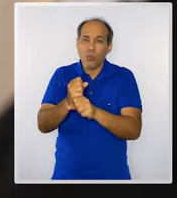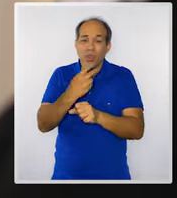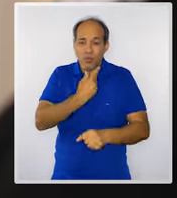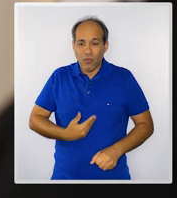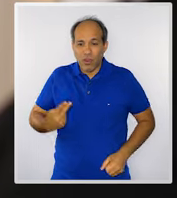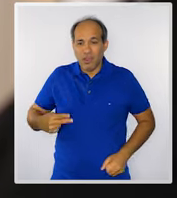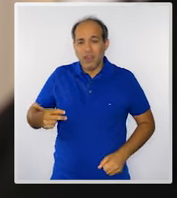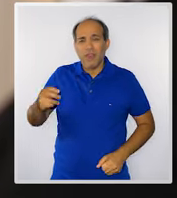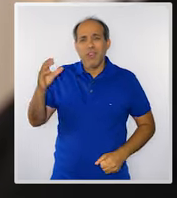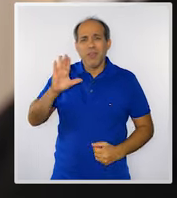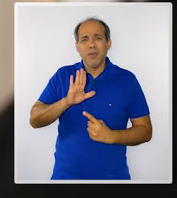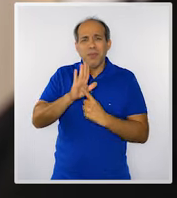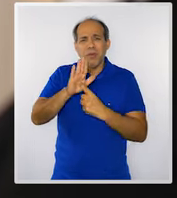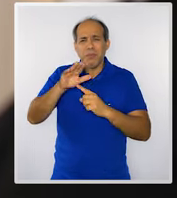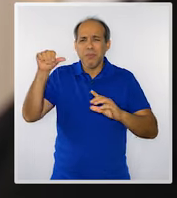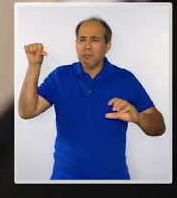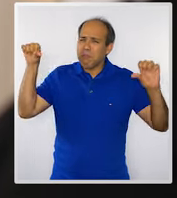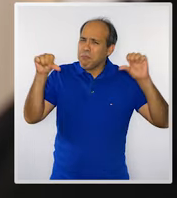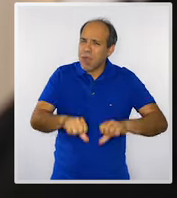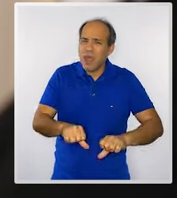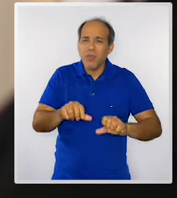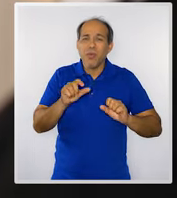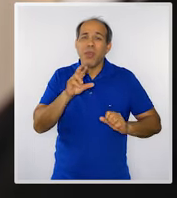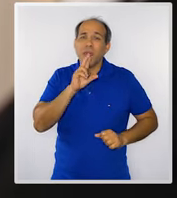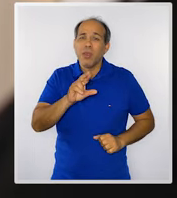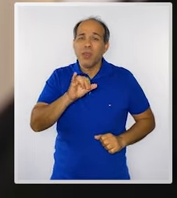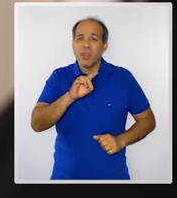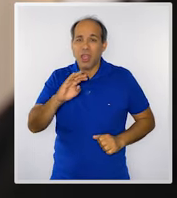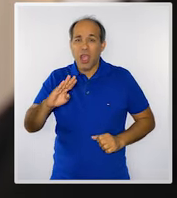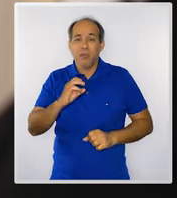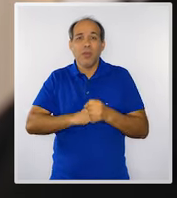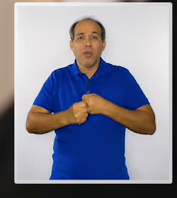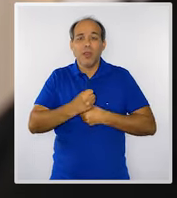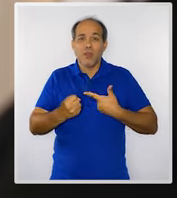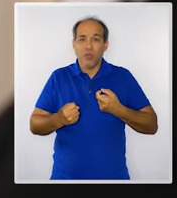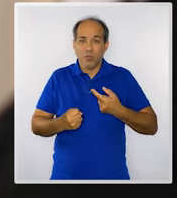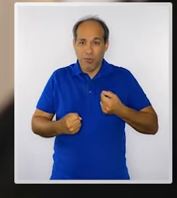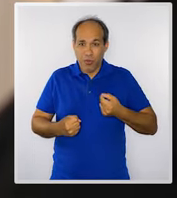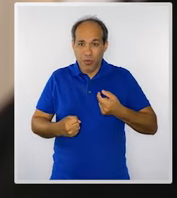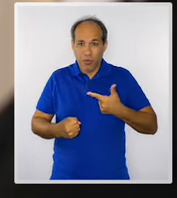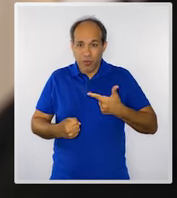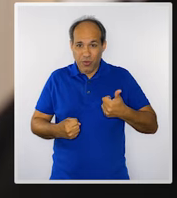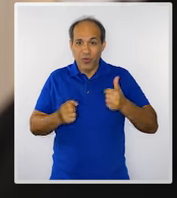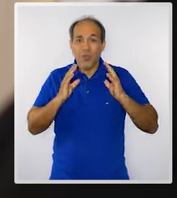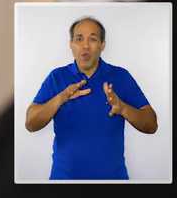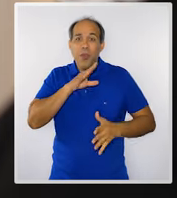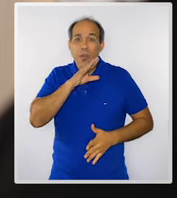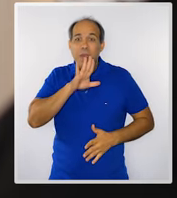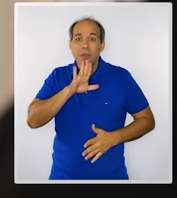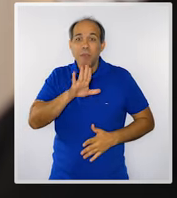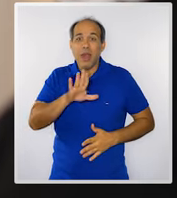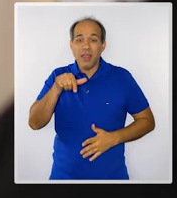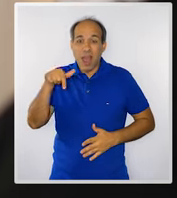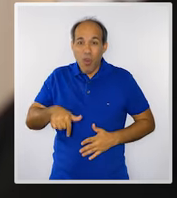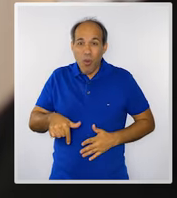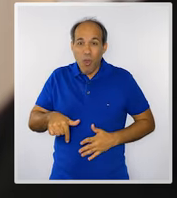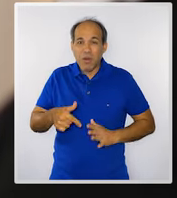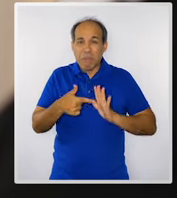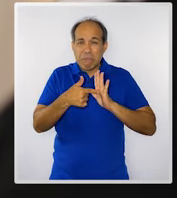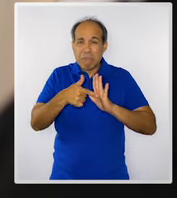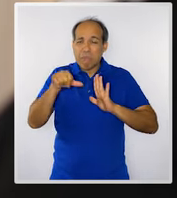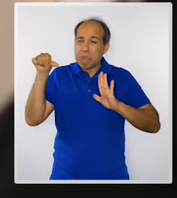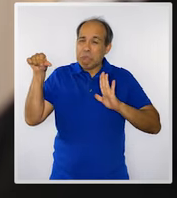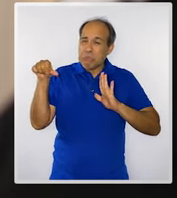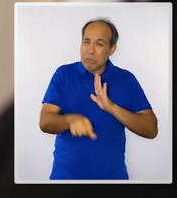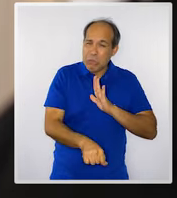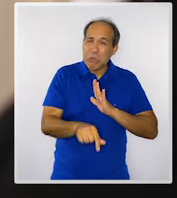apresentando péssimos resultados no IDEB. Em 2021, o resultado era muito ruim, mas o mais recente apresentou uma queda